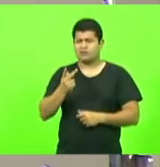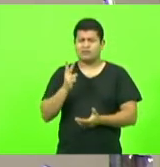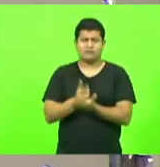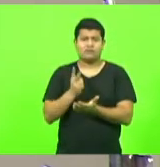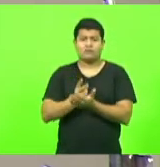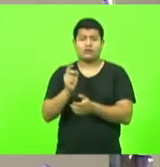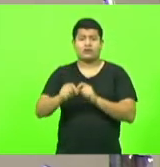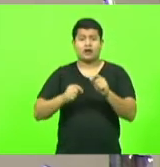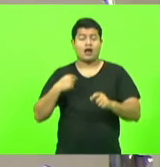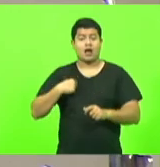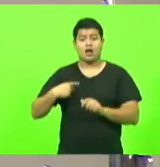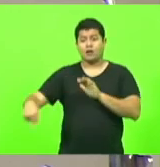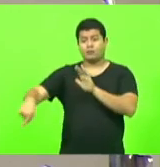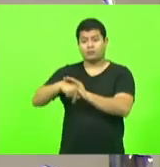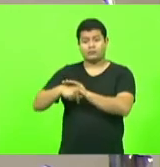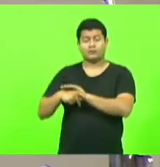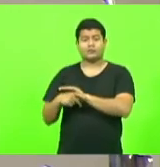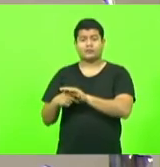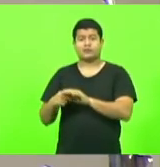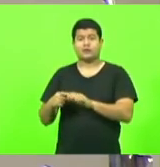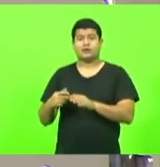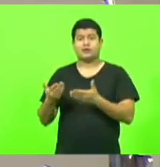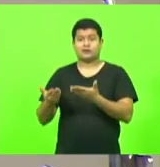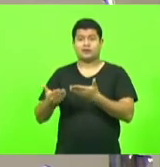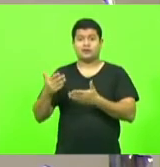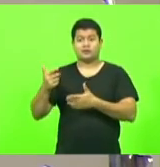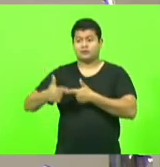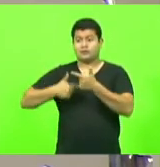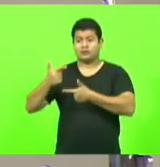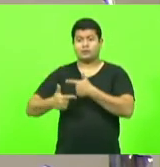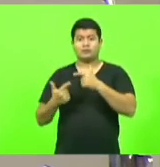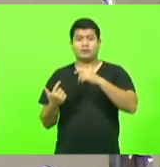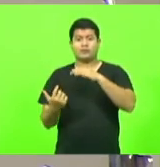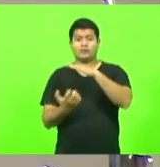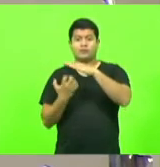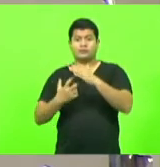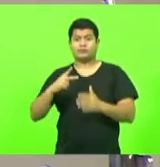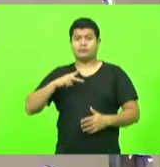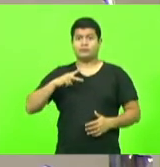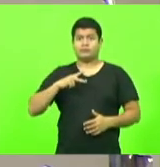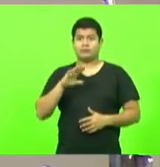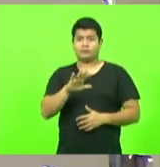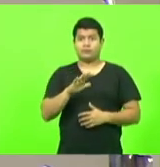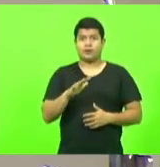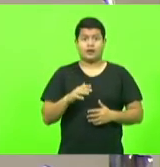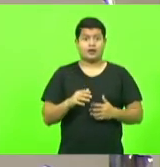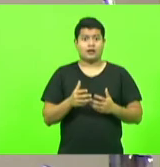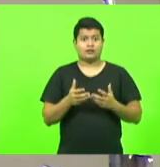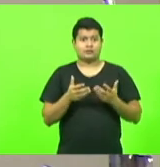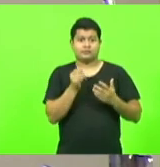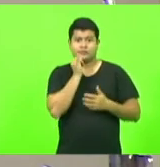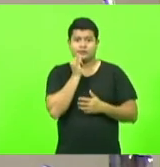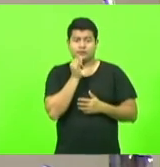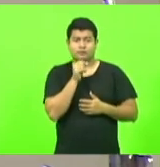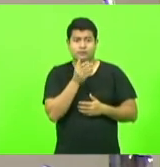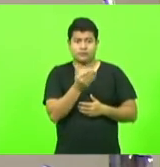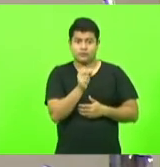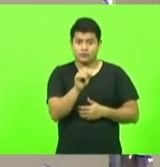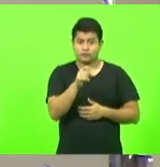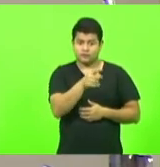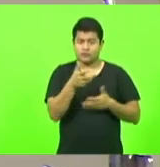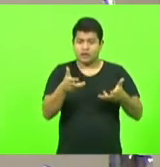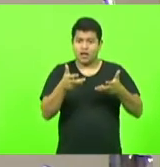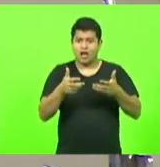mas o parlamentar que quiser trabalhar tem trabalho das 6 horas da manhã até 10, 11